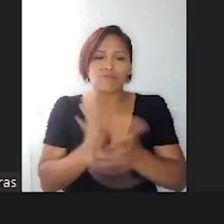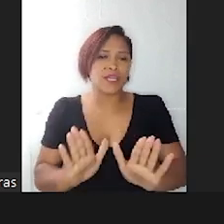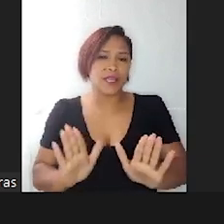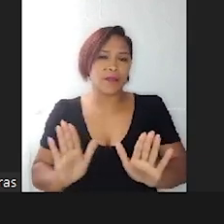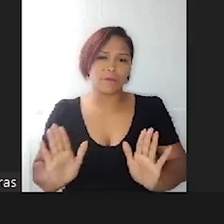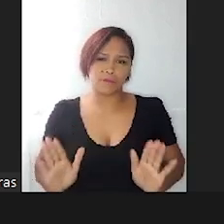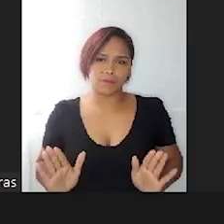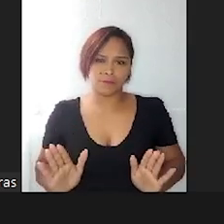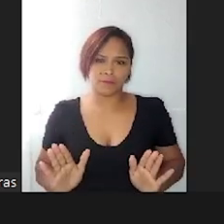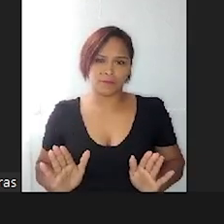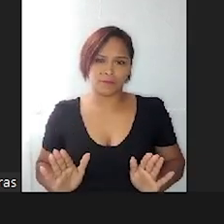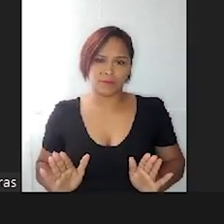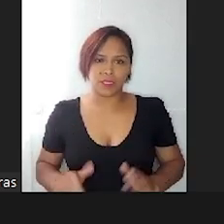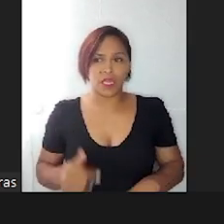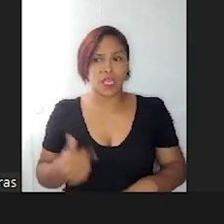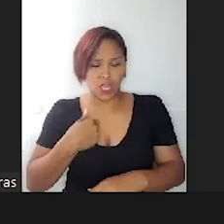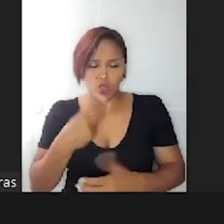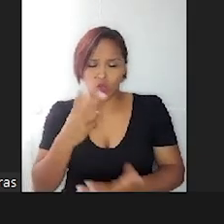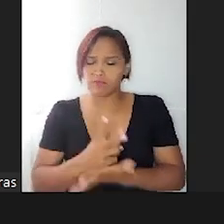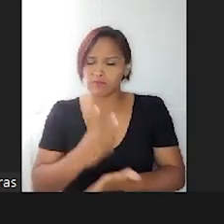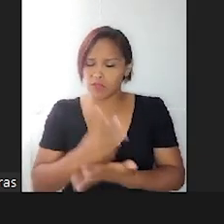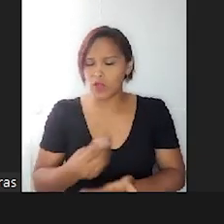Passei muito e ainda passo por isso.